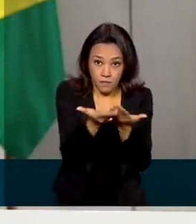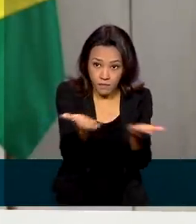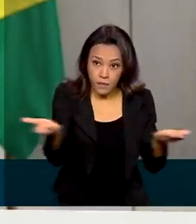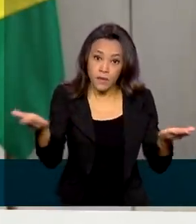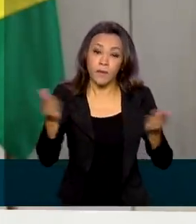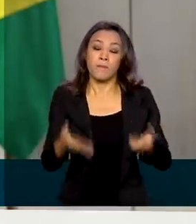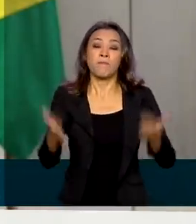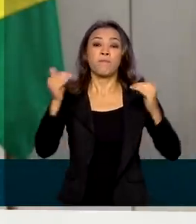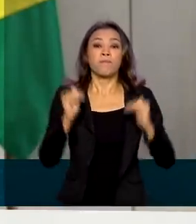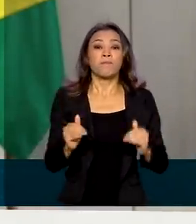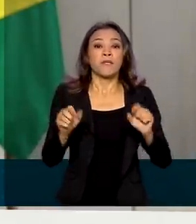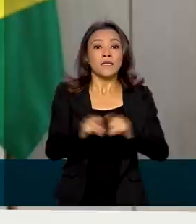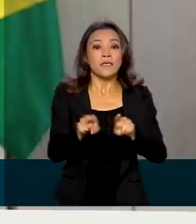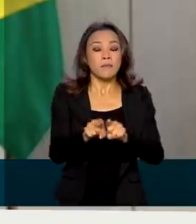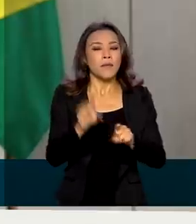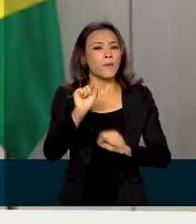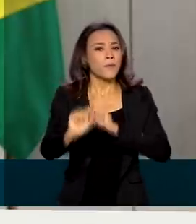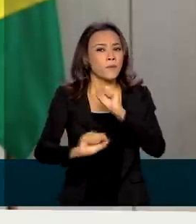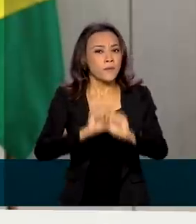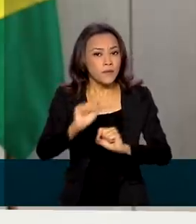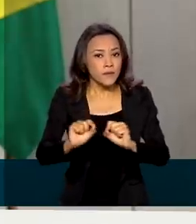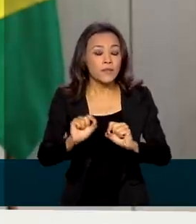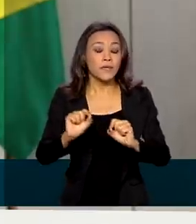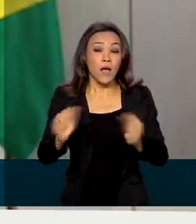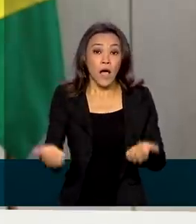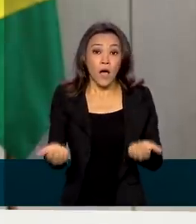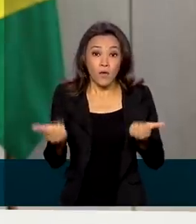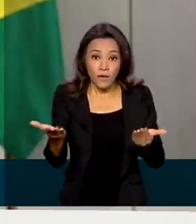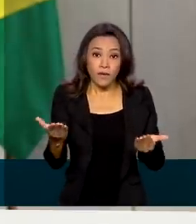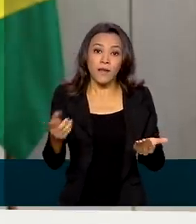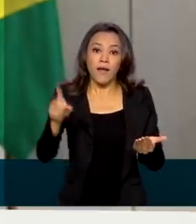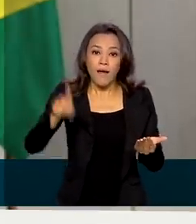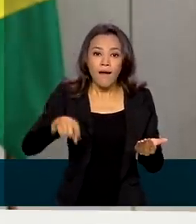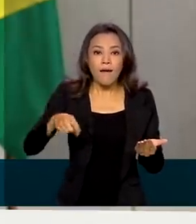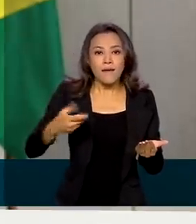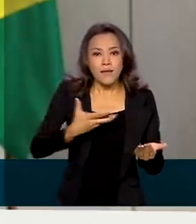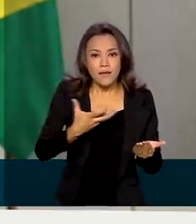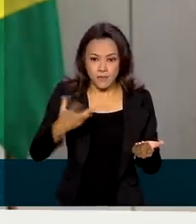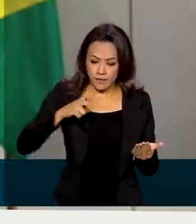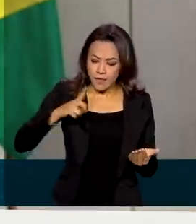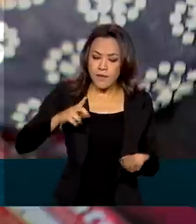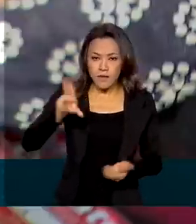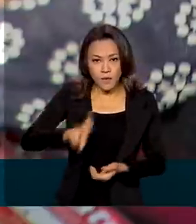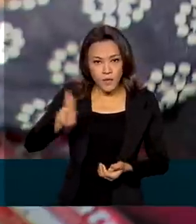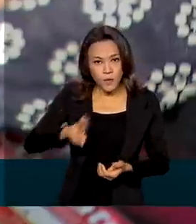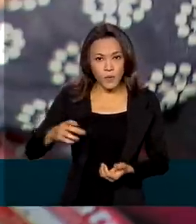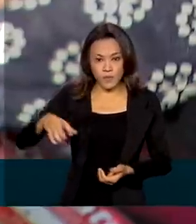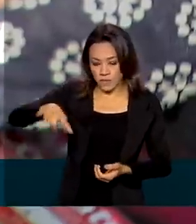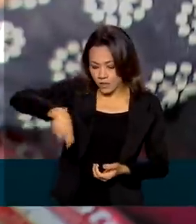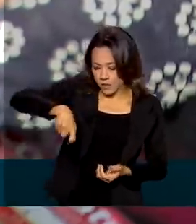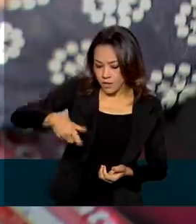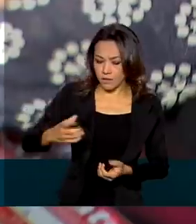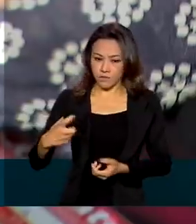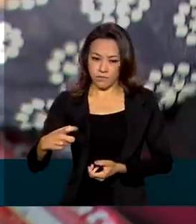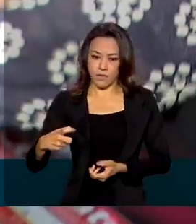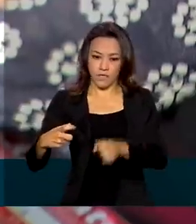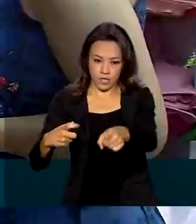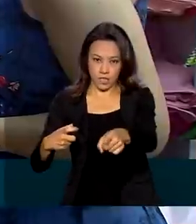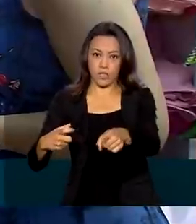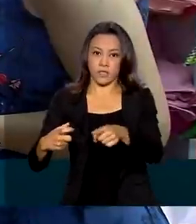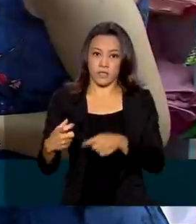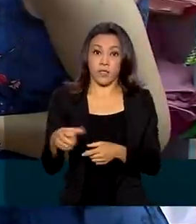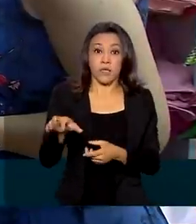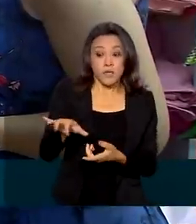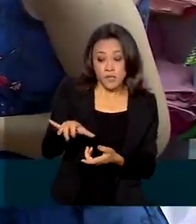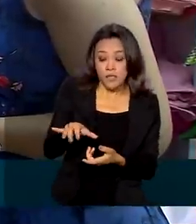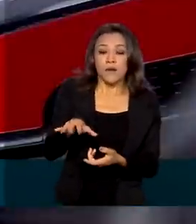e a oferta da garantia são os próprios recebíveis por essas mesmas maquininhas. E em três meses de operação,